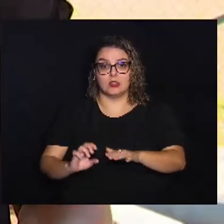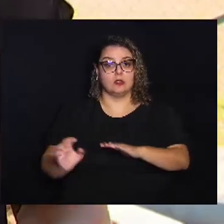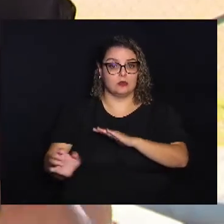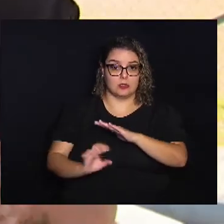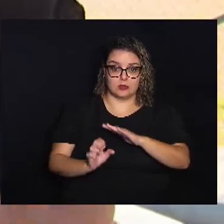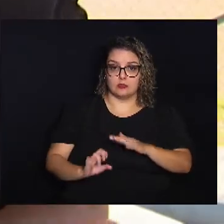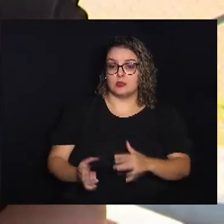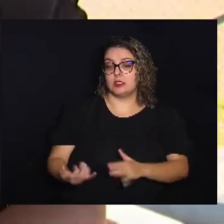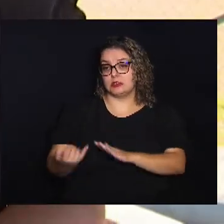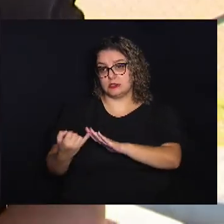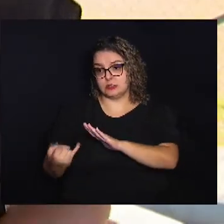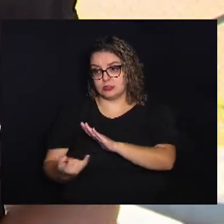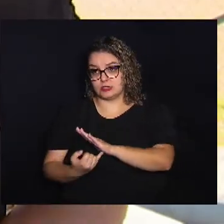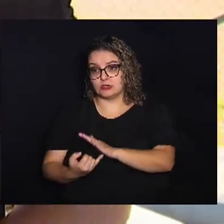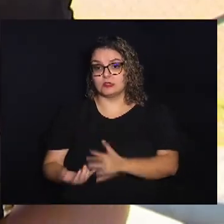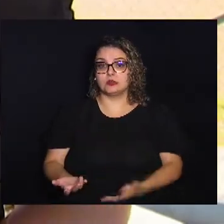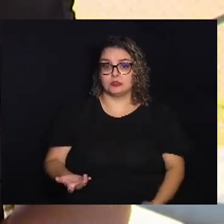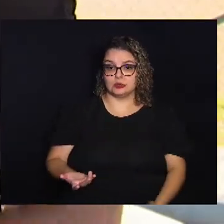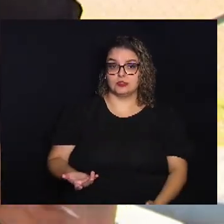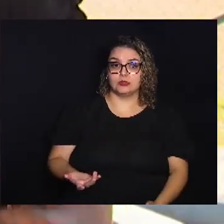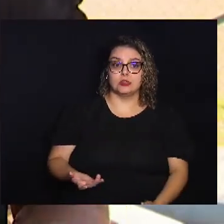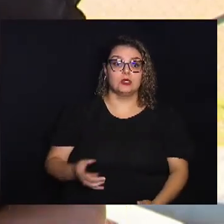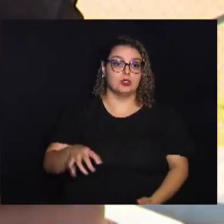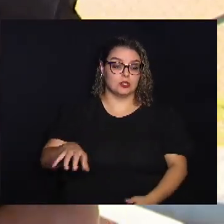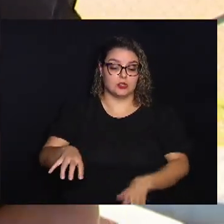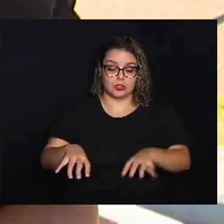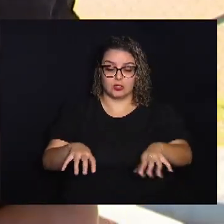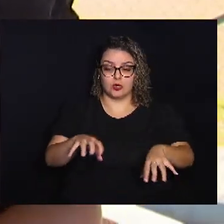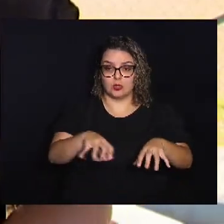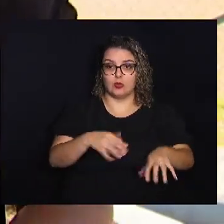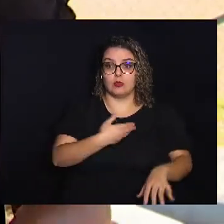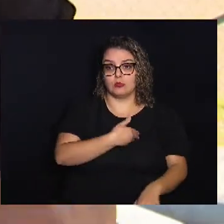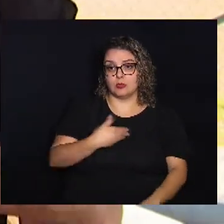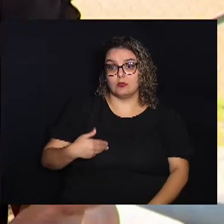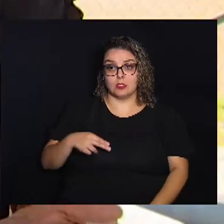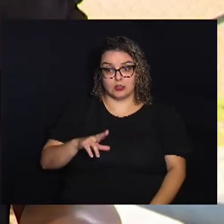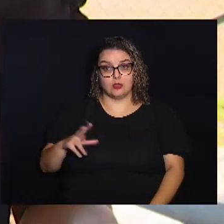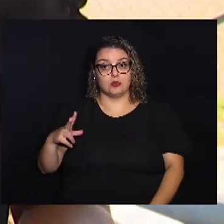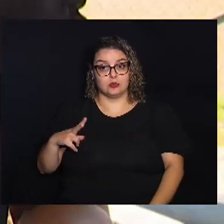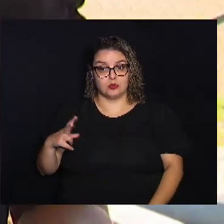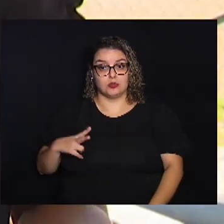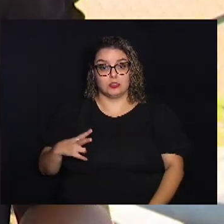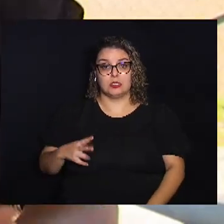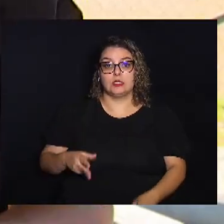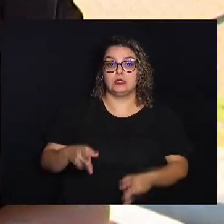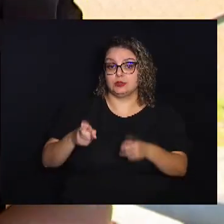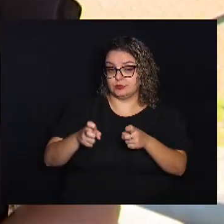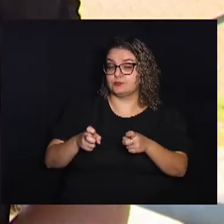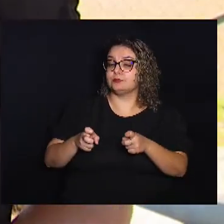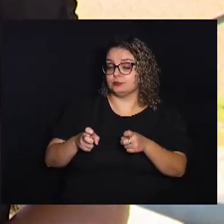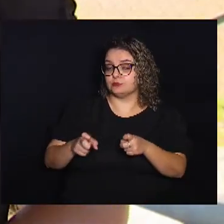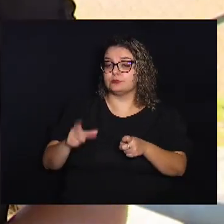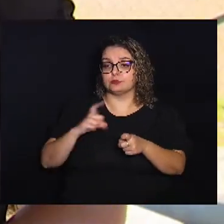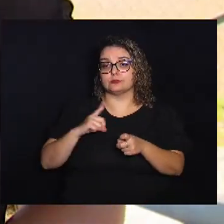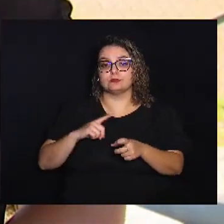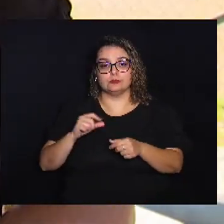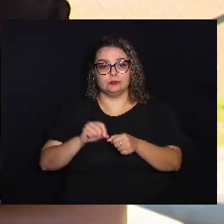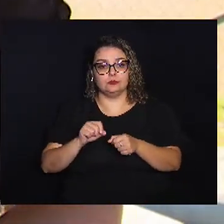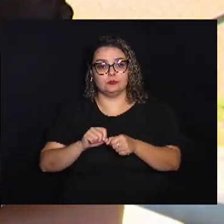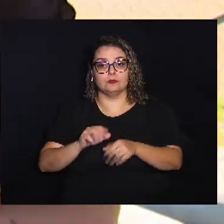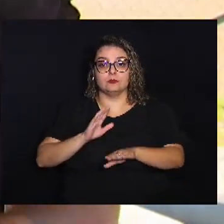Entidades Instituições E órgãos Privados Ou públicos Que reconhecidamente Realizem ações